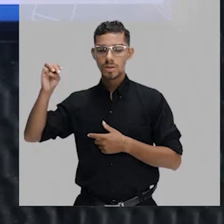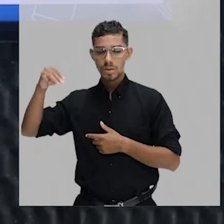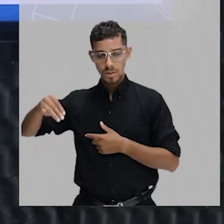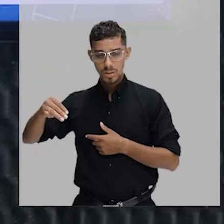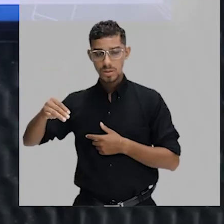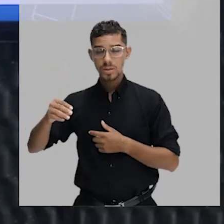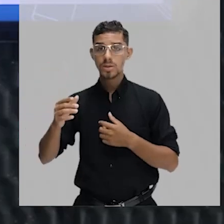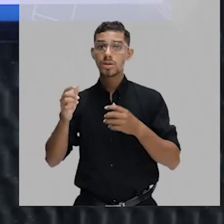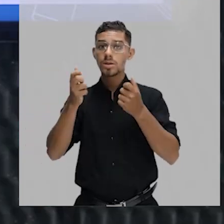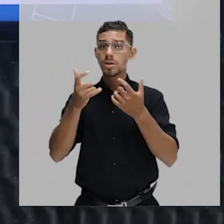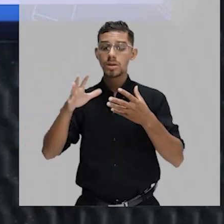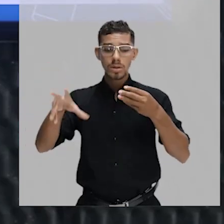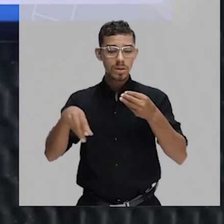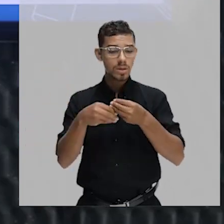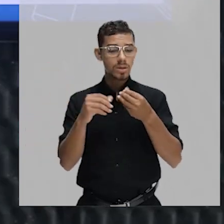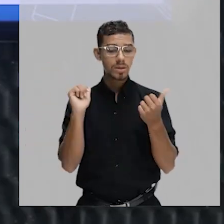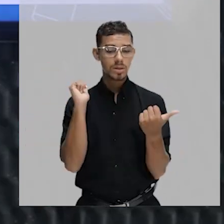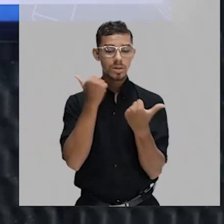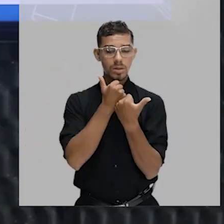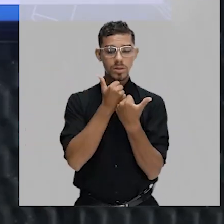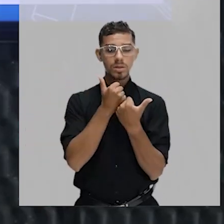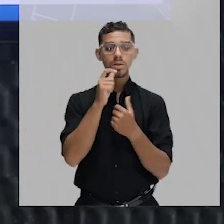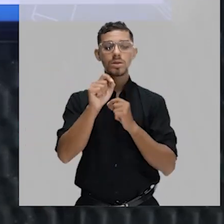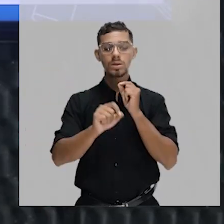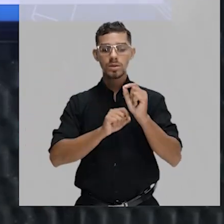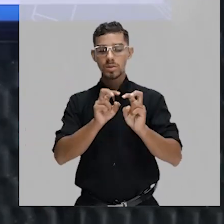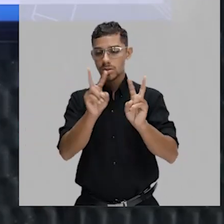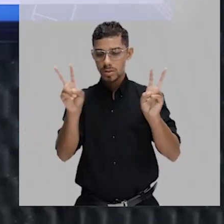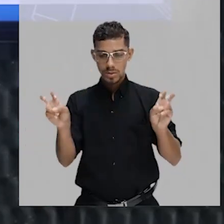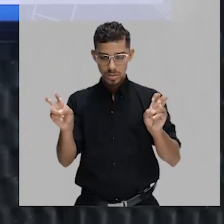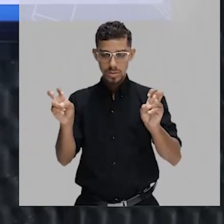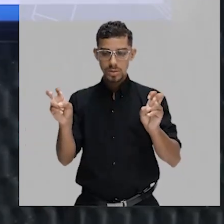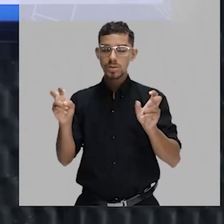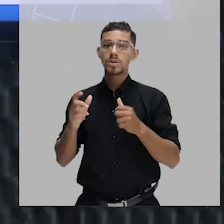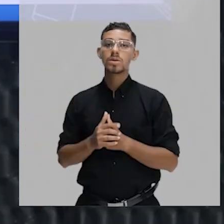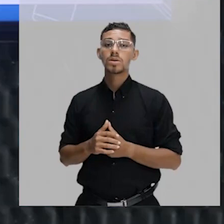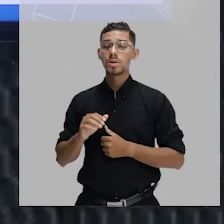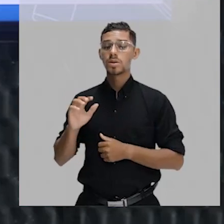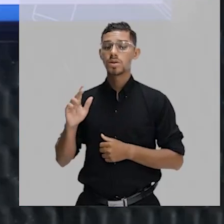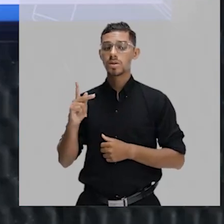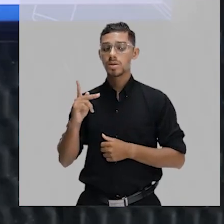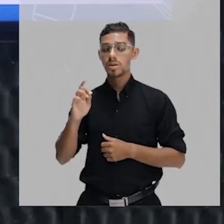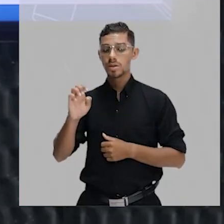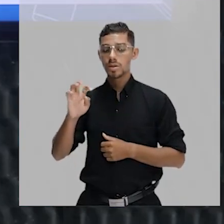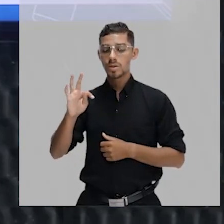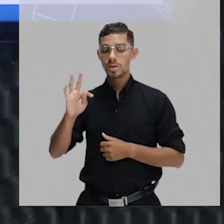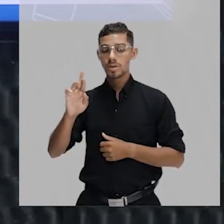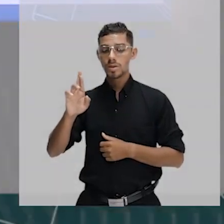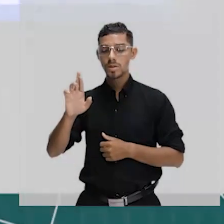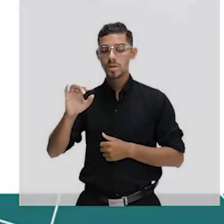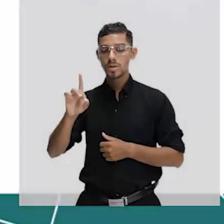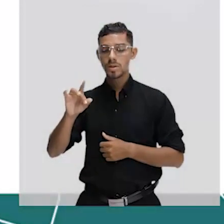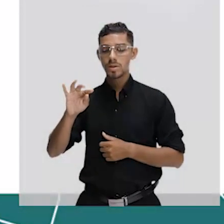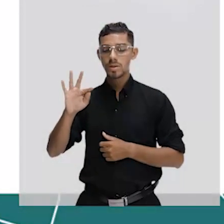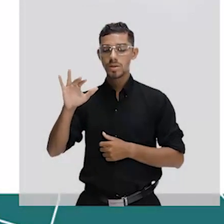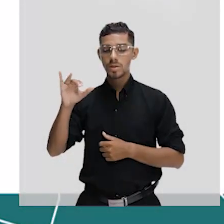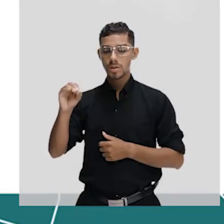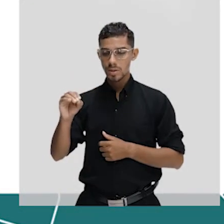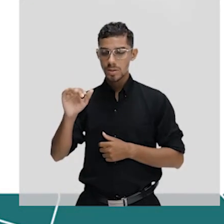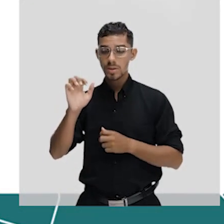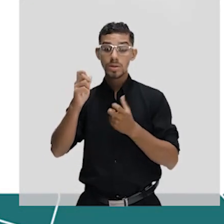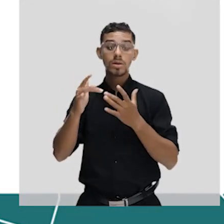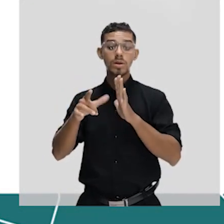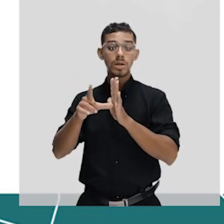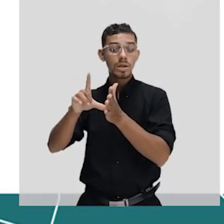adotado em substituição ao termo fator hereditário. Bem, antes de o nome da palavra